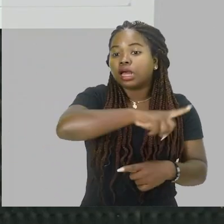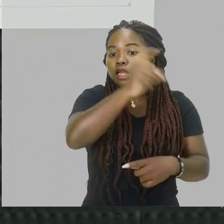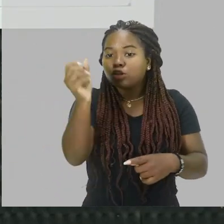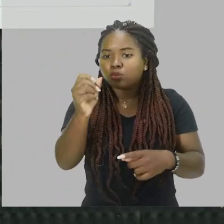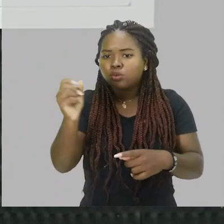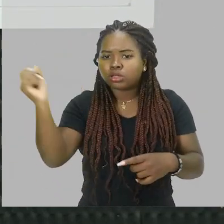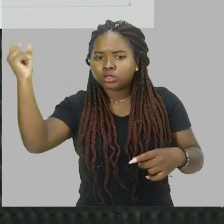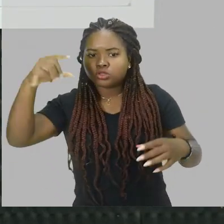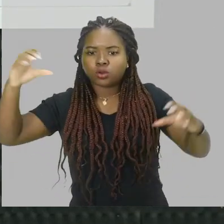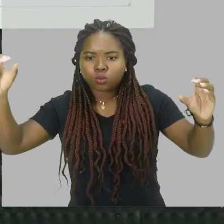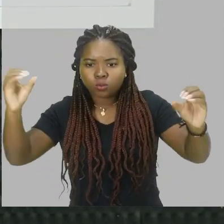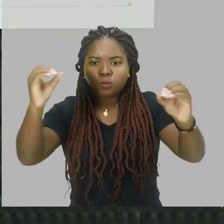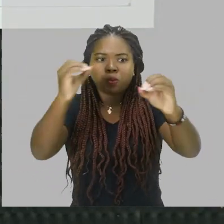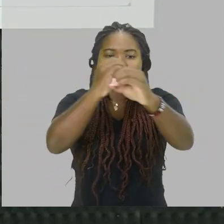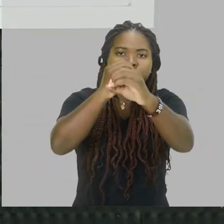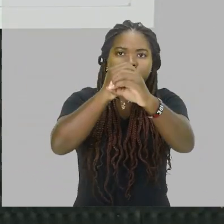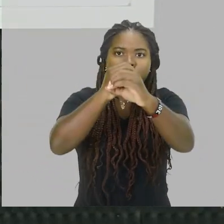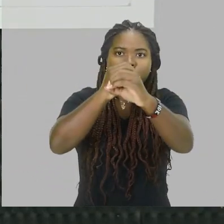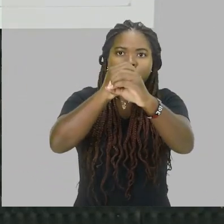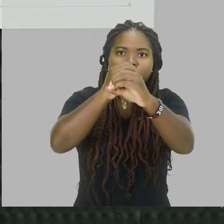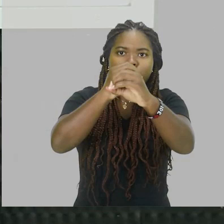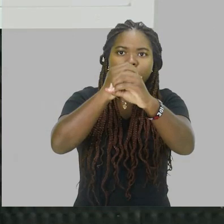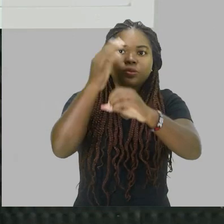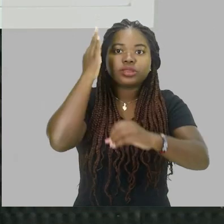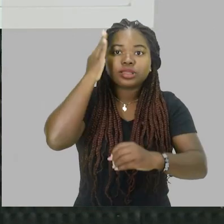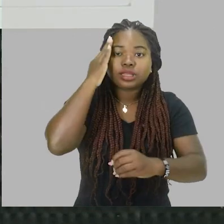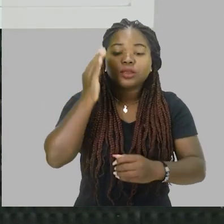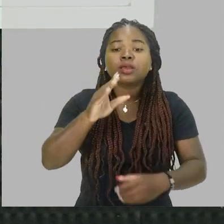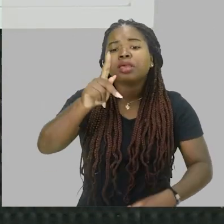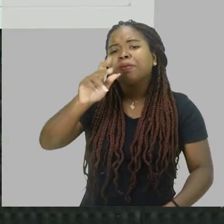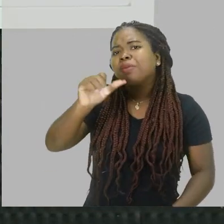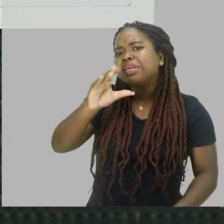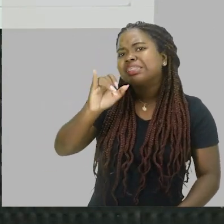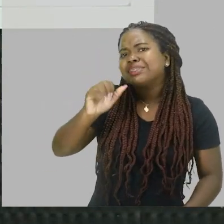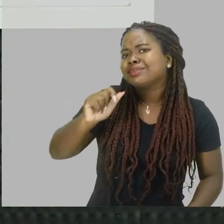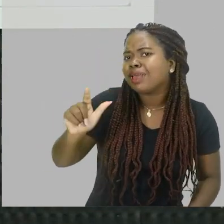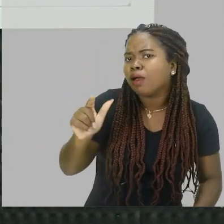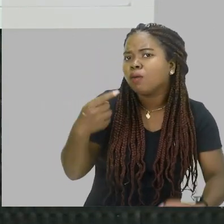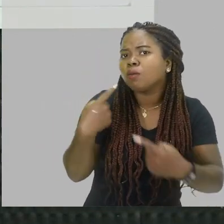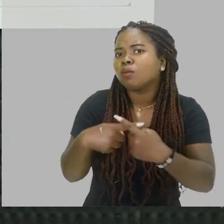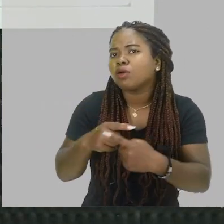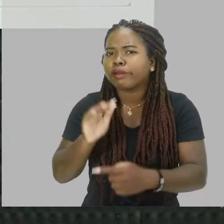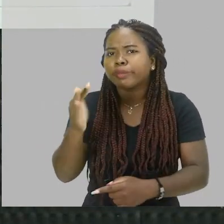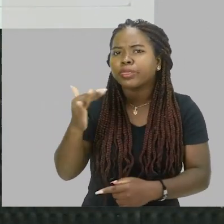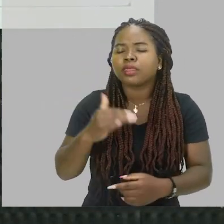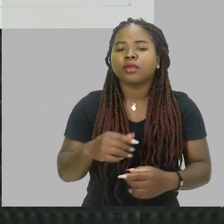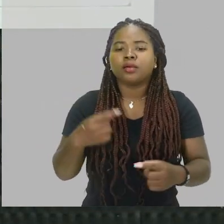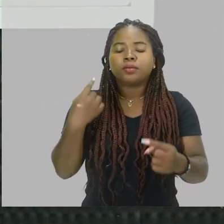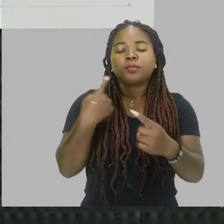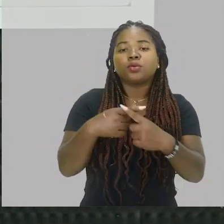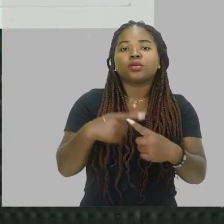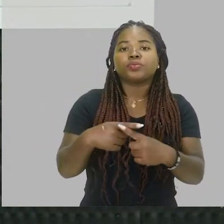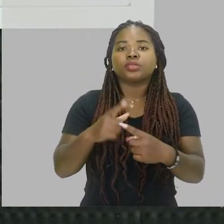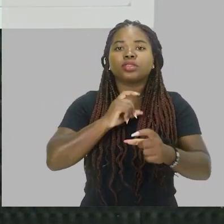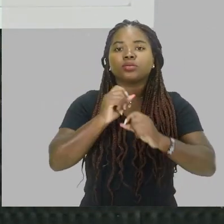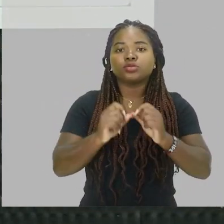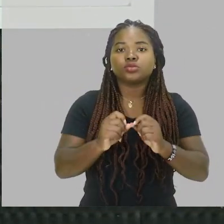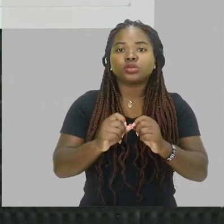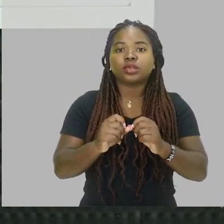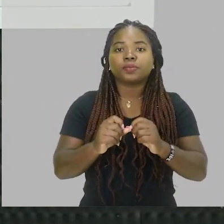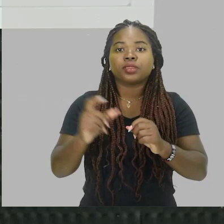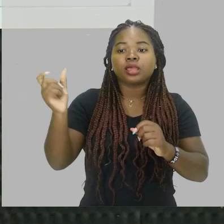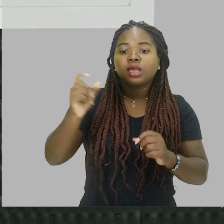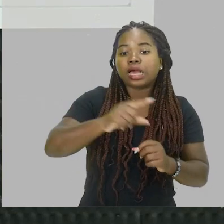E o eclipse parcial é quando ele não fica totalmente na frente do Sol, Então nós temos a Lua cobrindo parte do Sol,